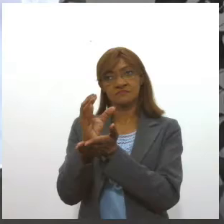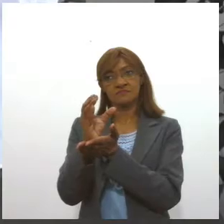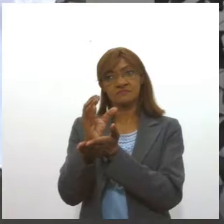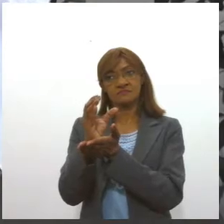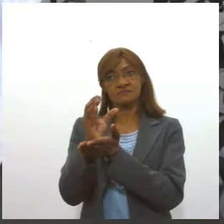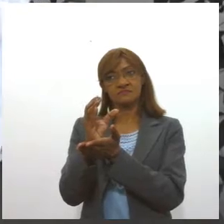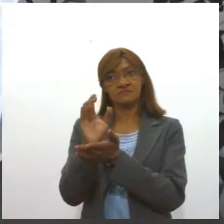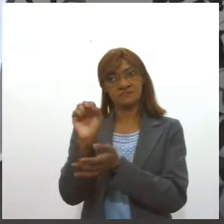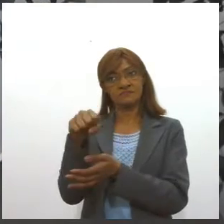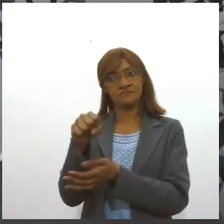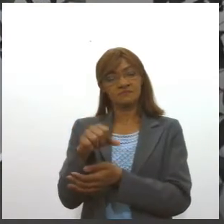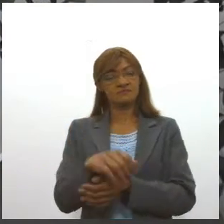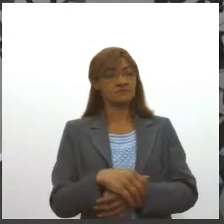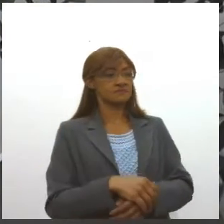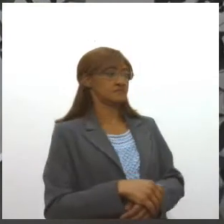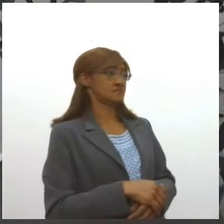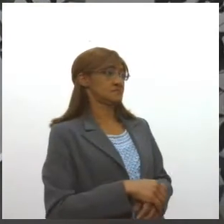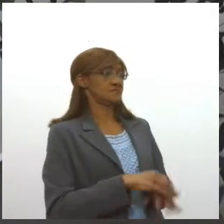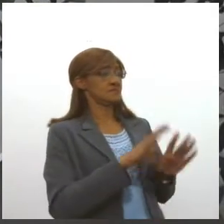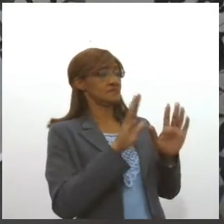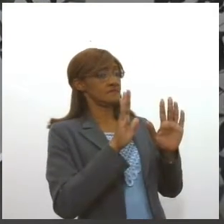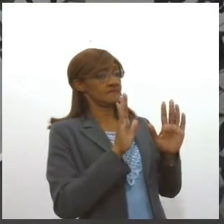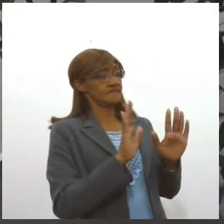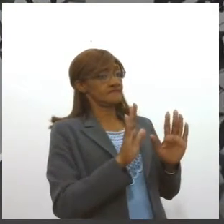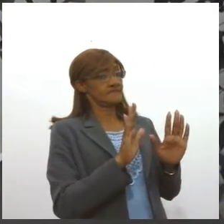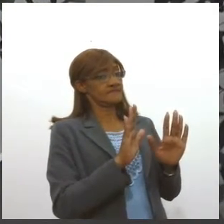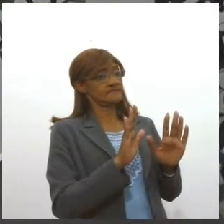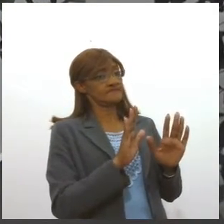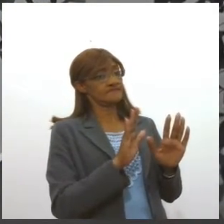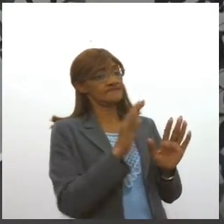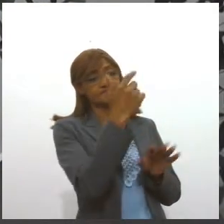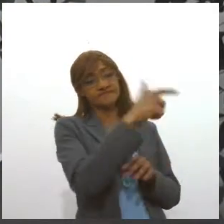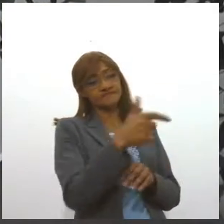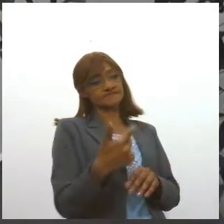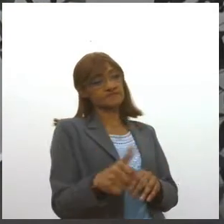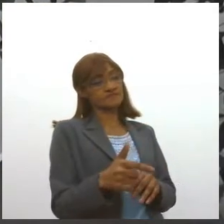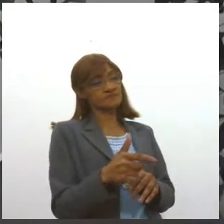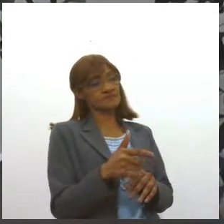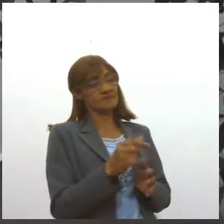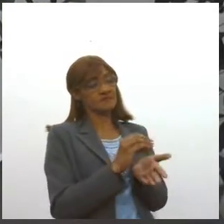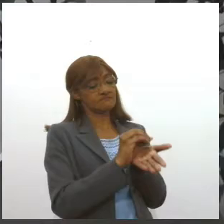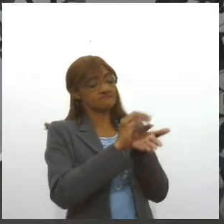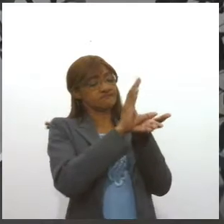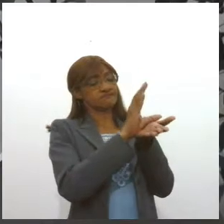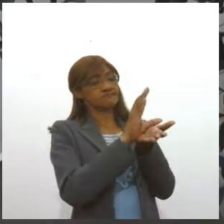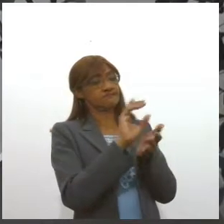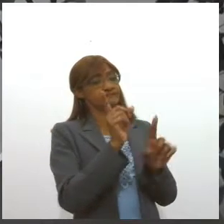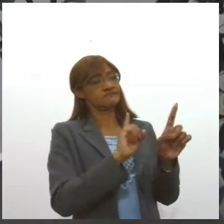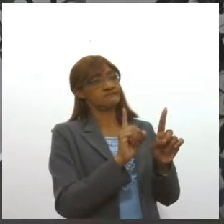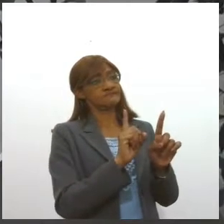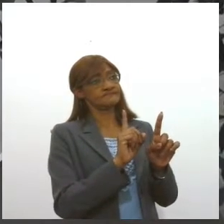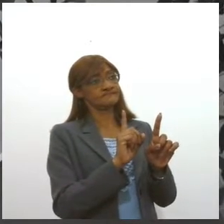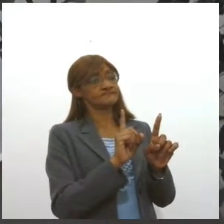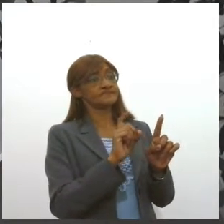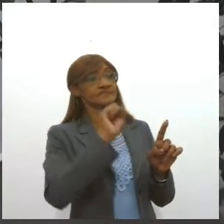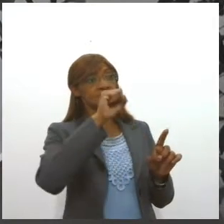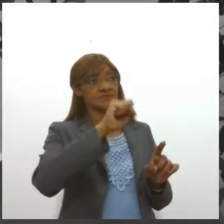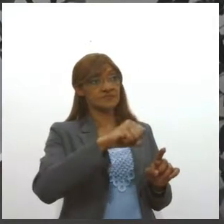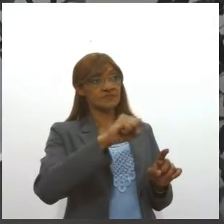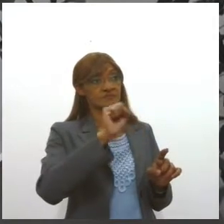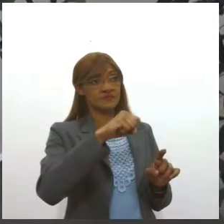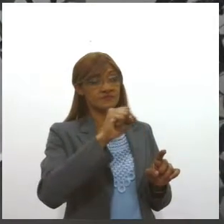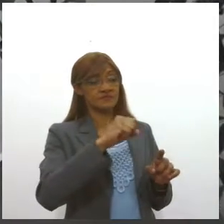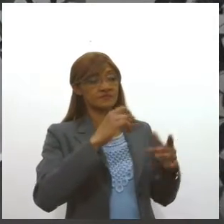financeiro? Vejam bem, não exige um investimento muito alto. Existe muito boa vontade, né, por parte